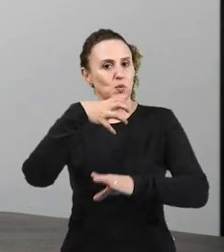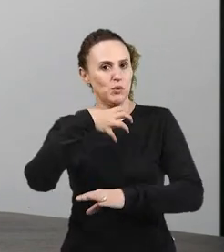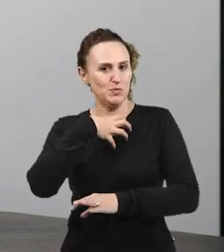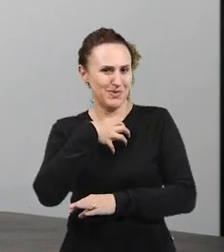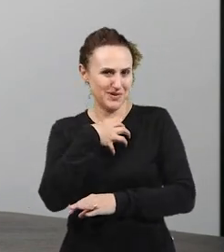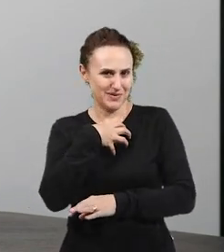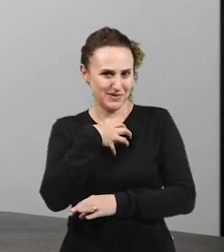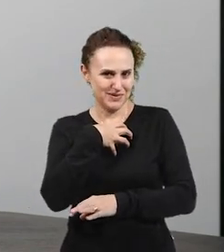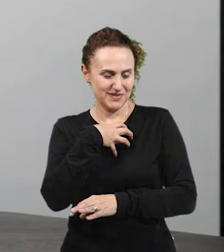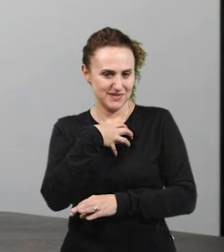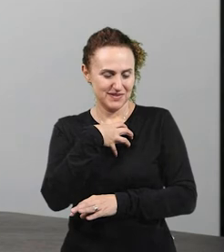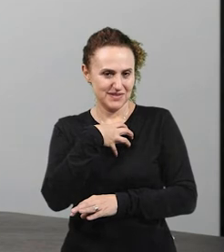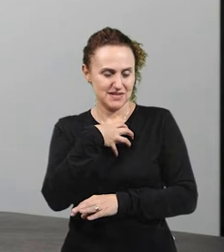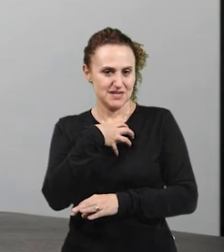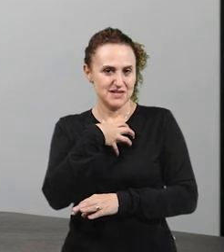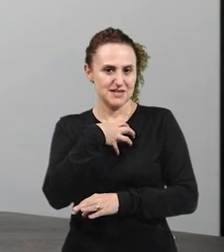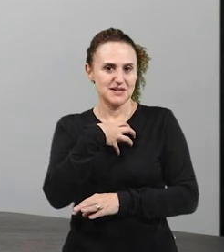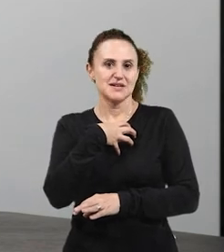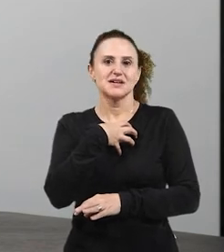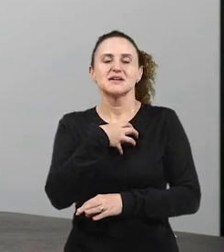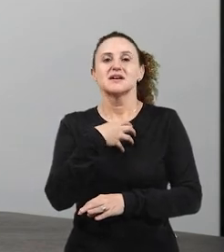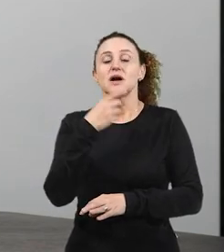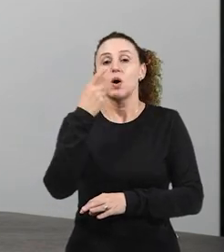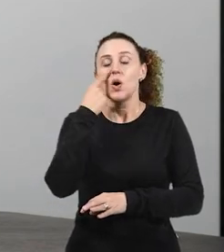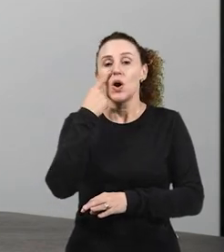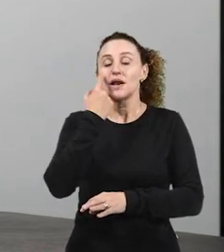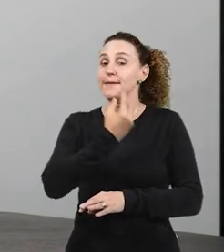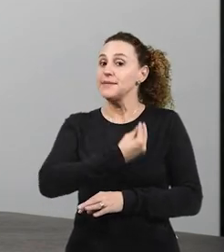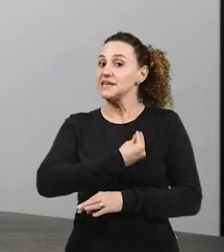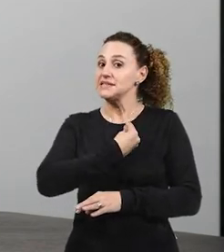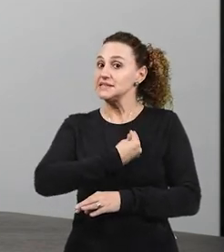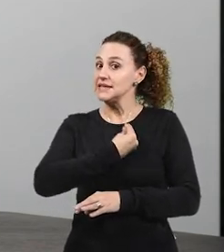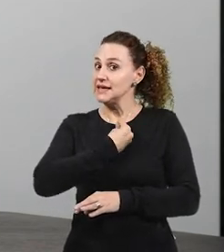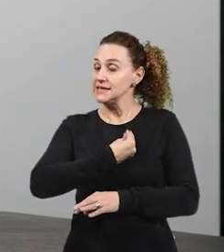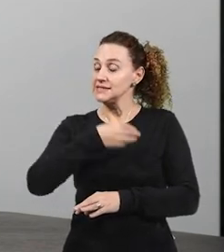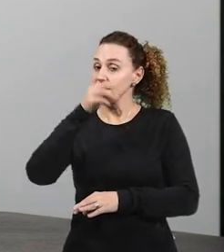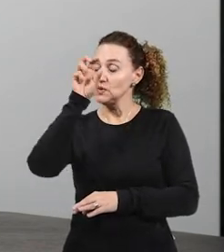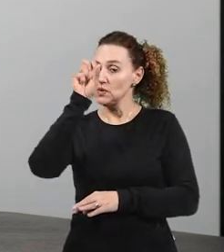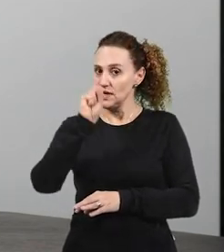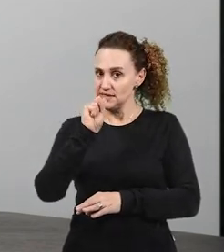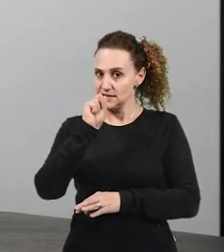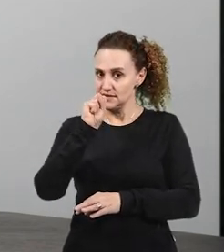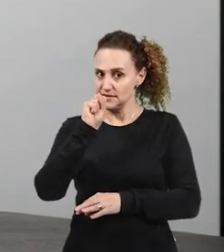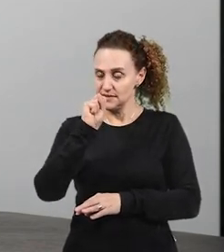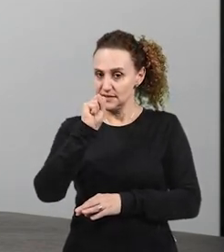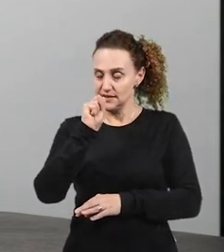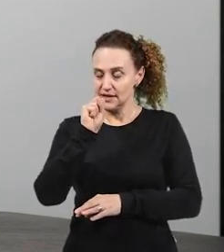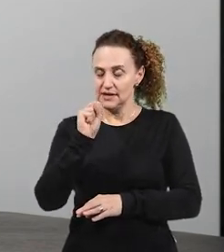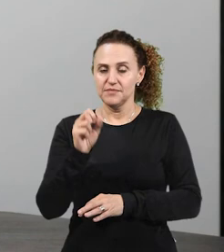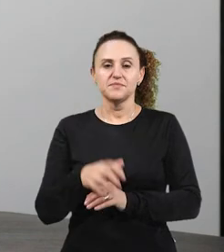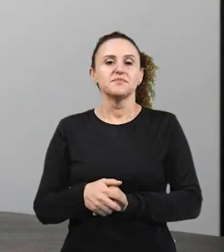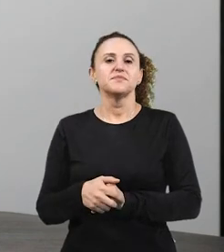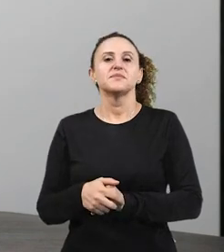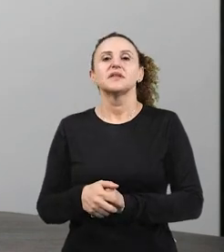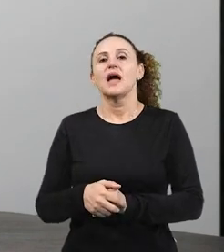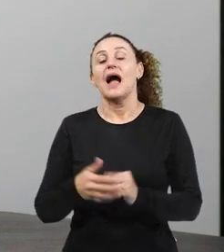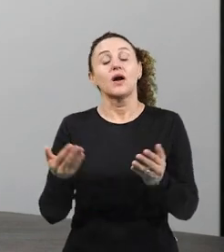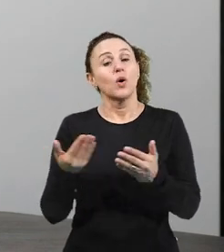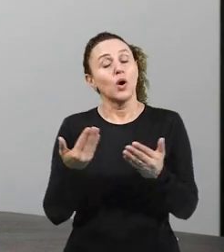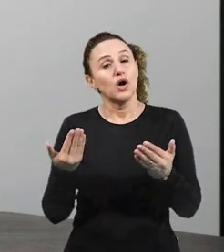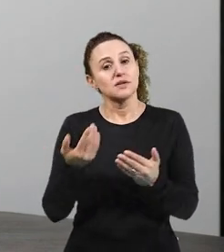tu é a presença do S, a pessoa, primeira pessoa do singular. Agora, a gente tá